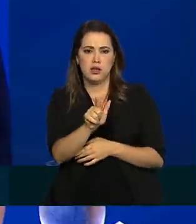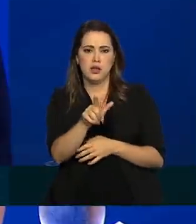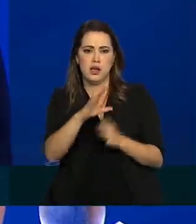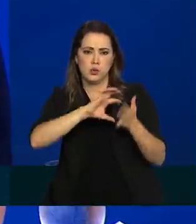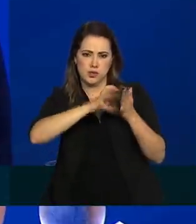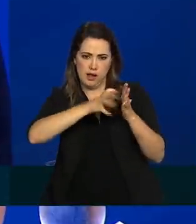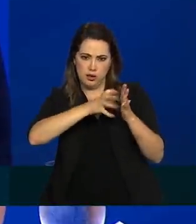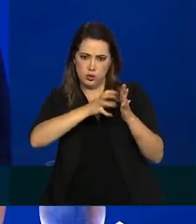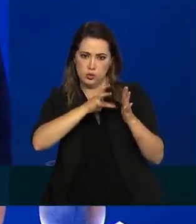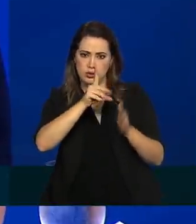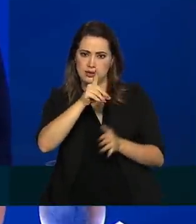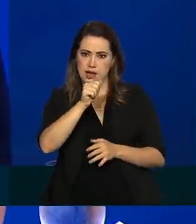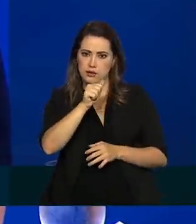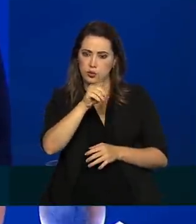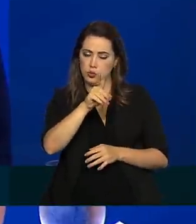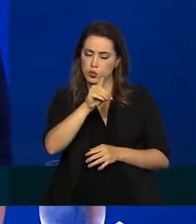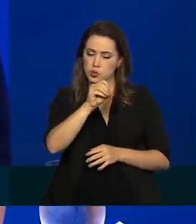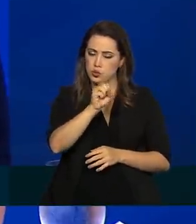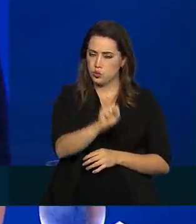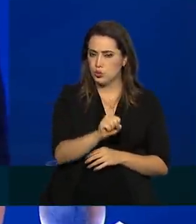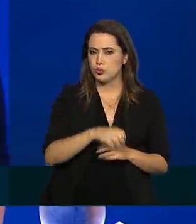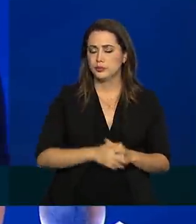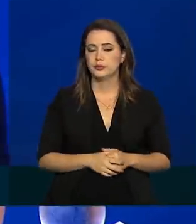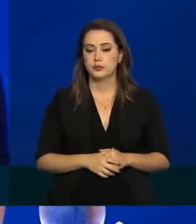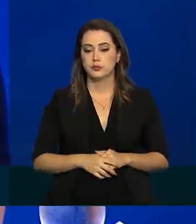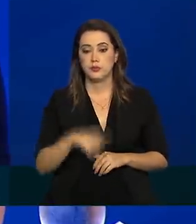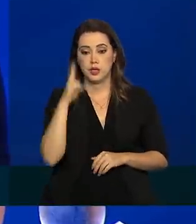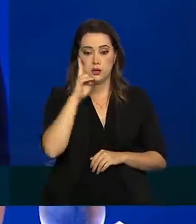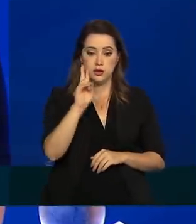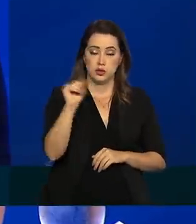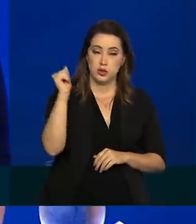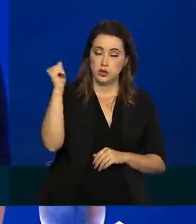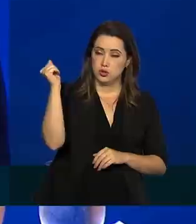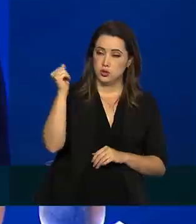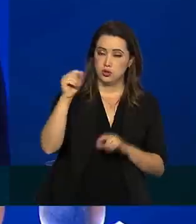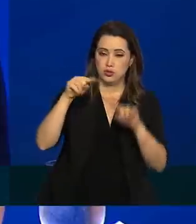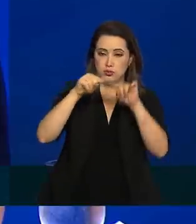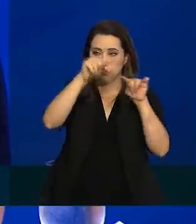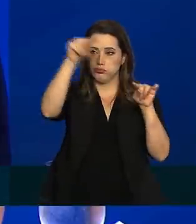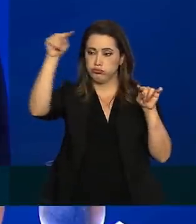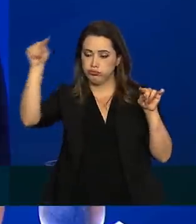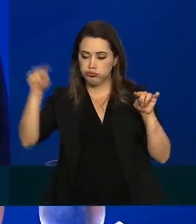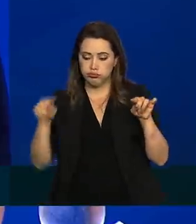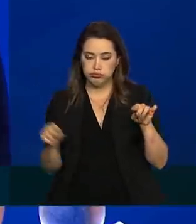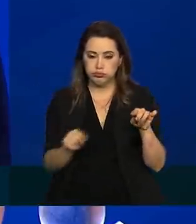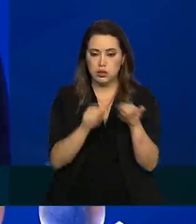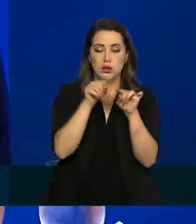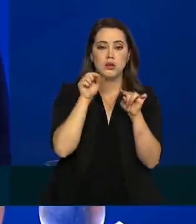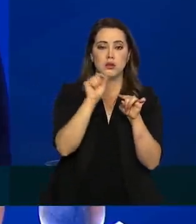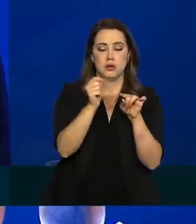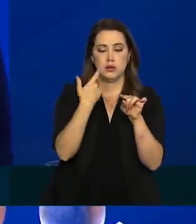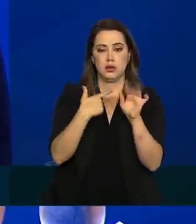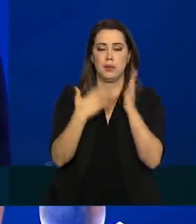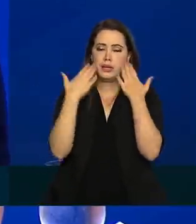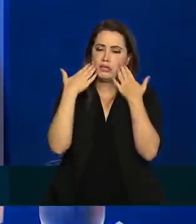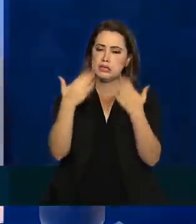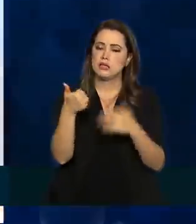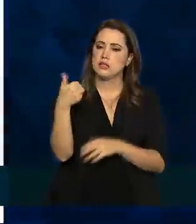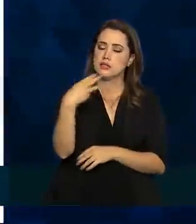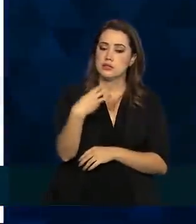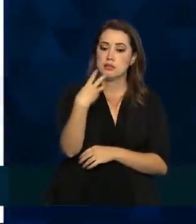Por favor. Então, nesse mapa são apresentadas as 133 cidades participantes da pesquisa.